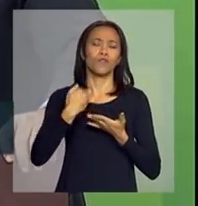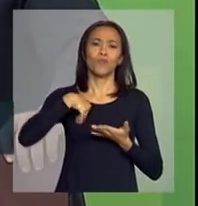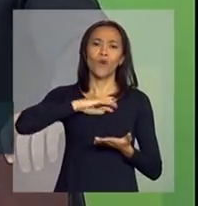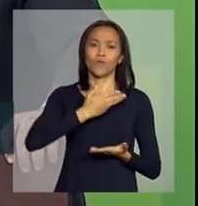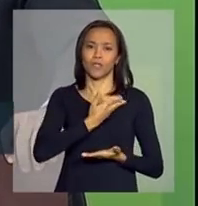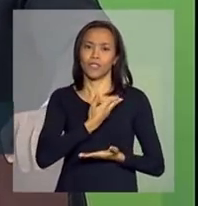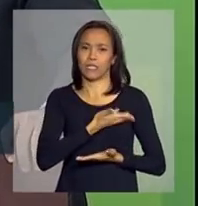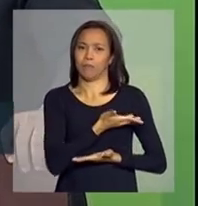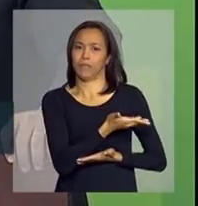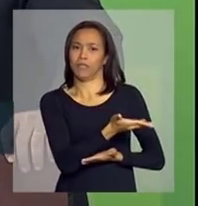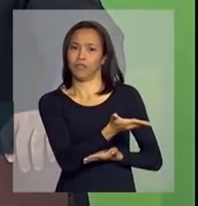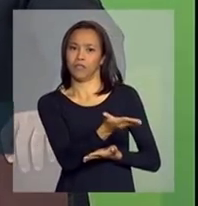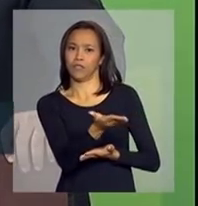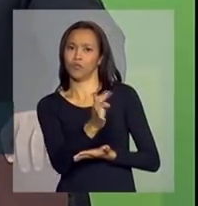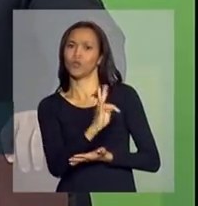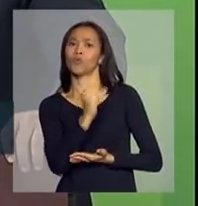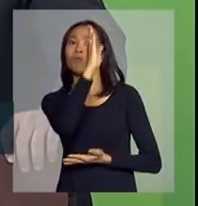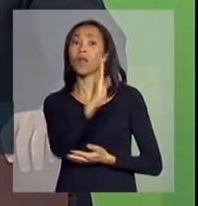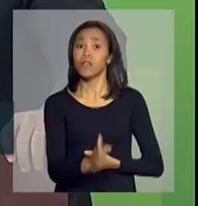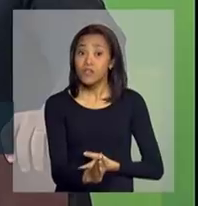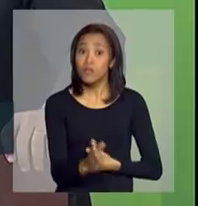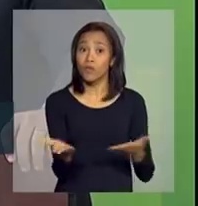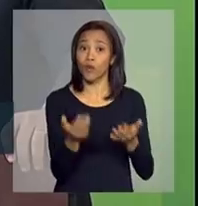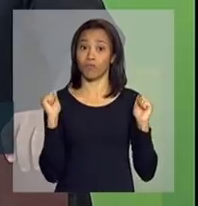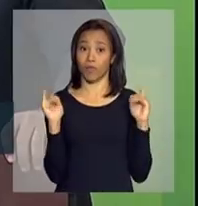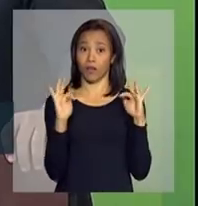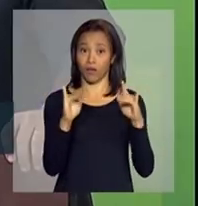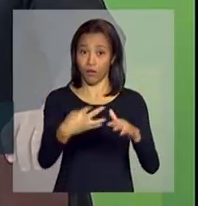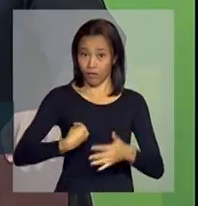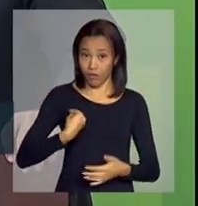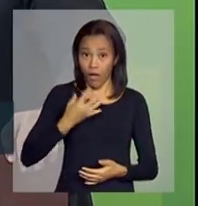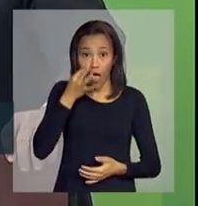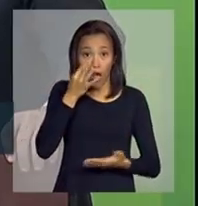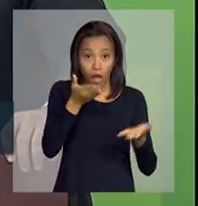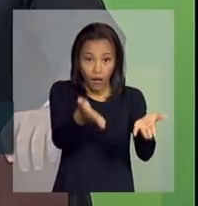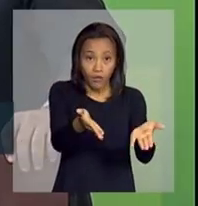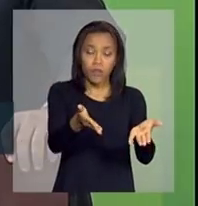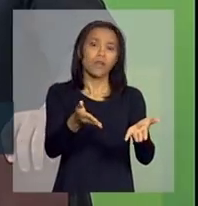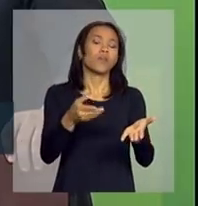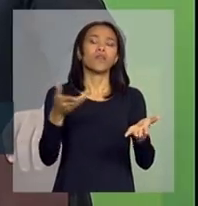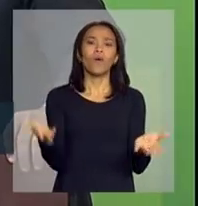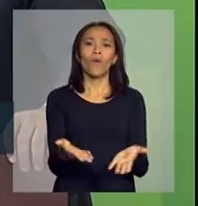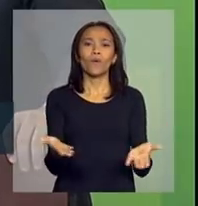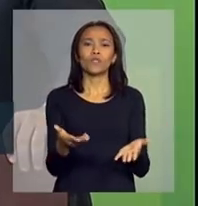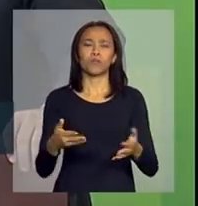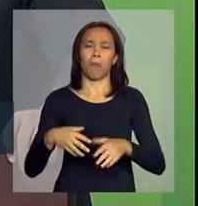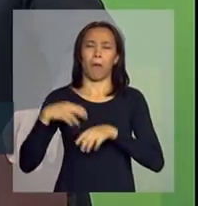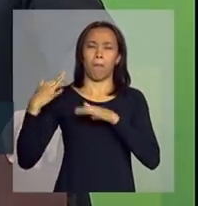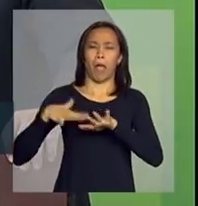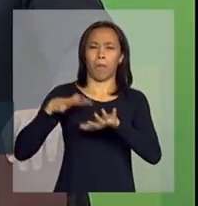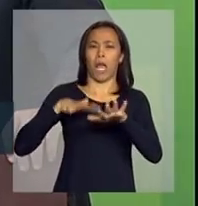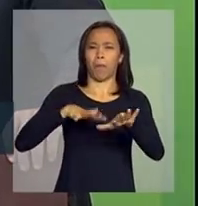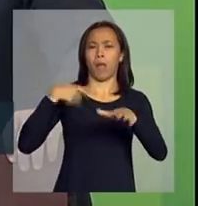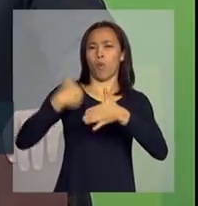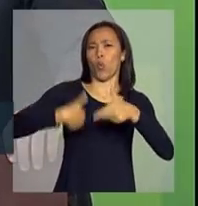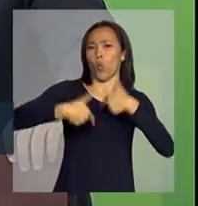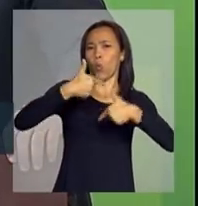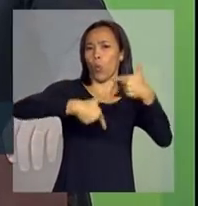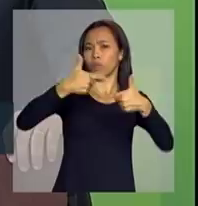companheiros de todo o Brasil que estão aqui presentes, que participaram deste movimento desde o começo.